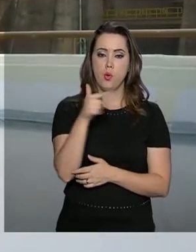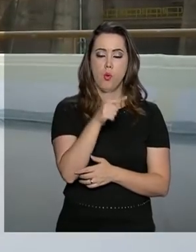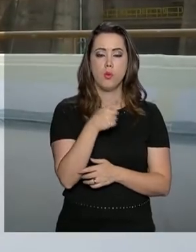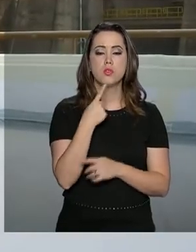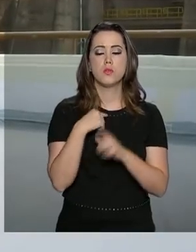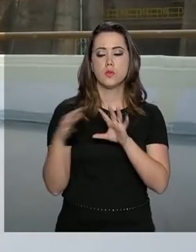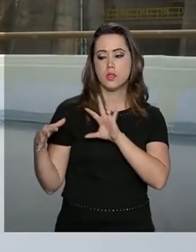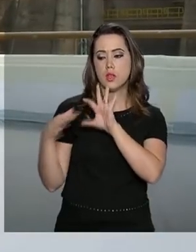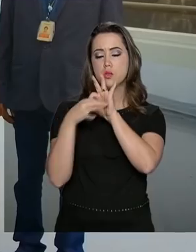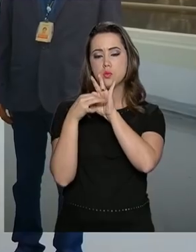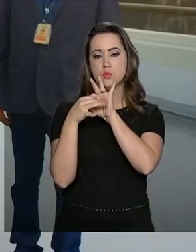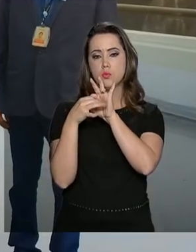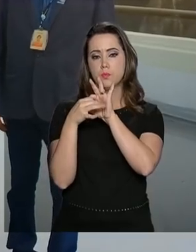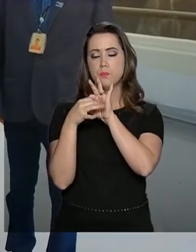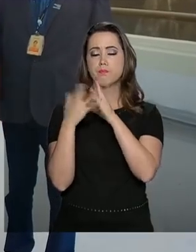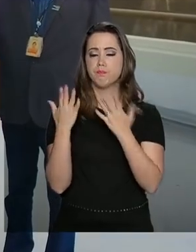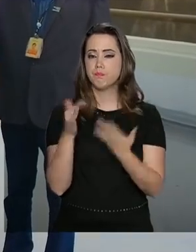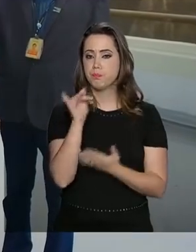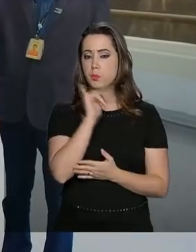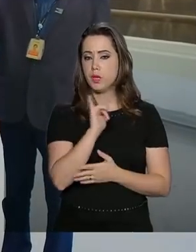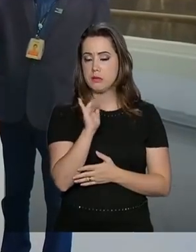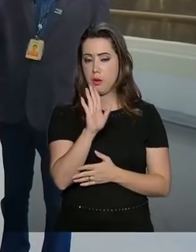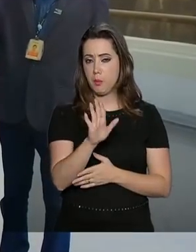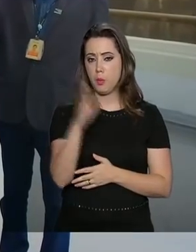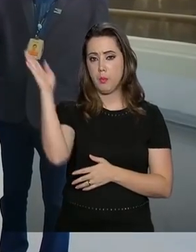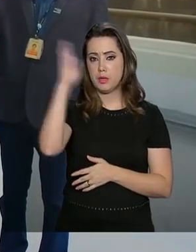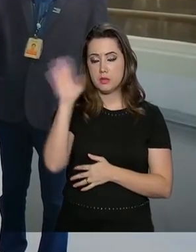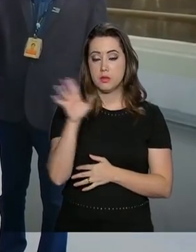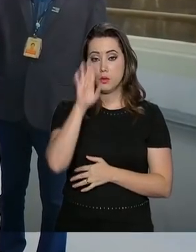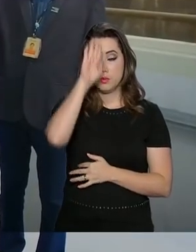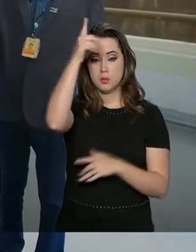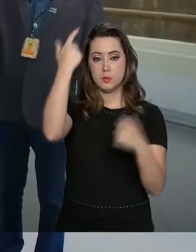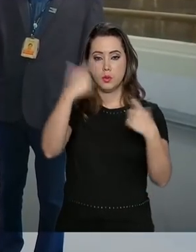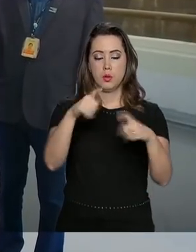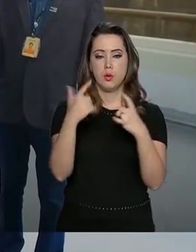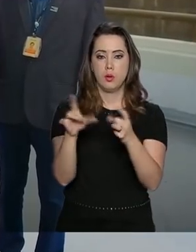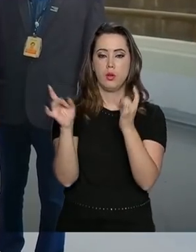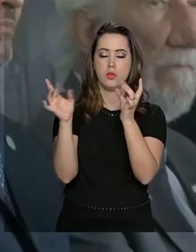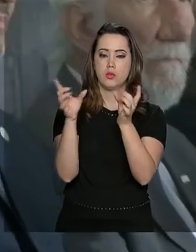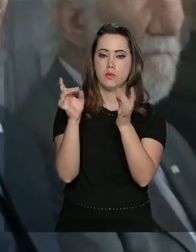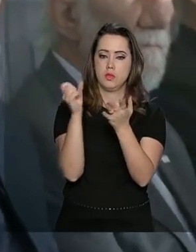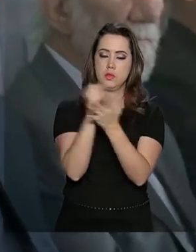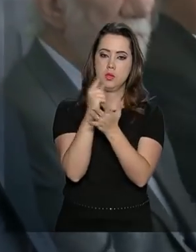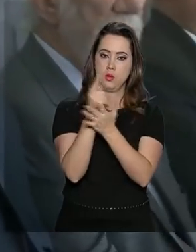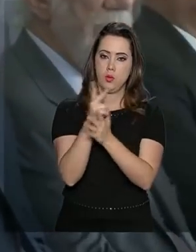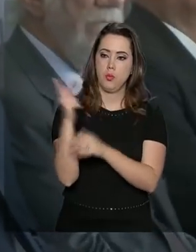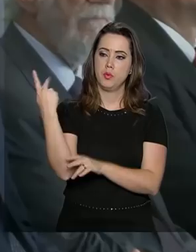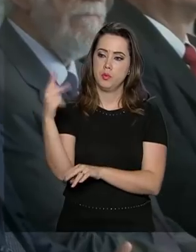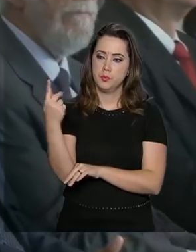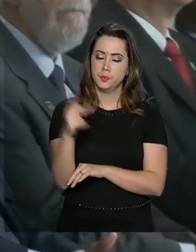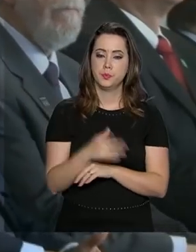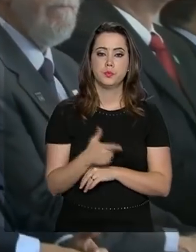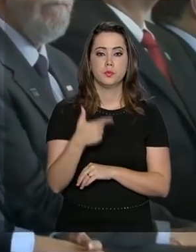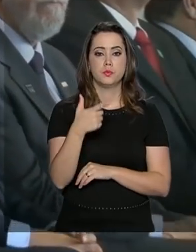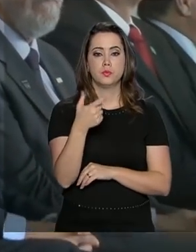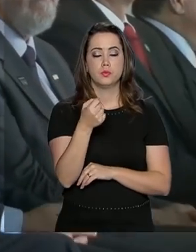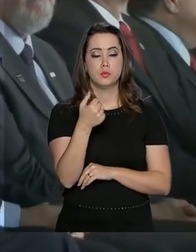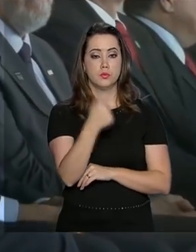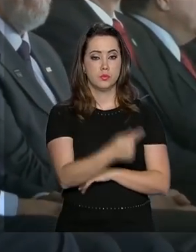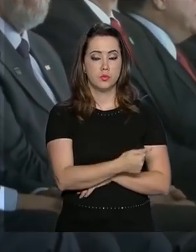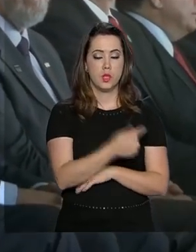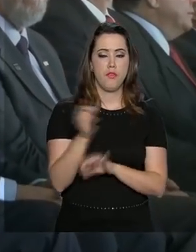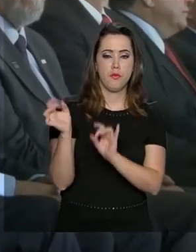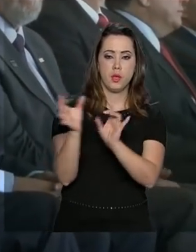interesses em comum. O Brasil é o principal parceiro comercial do país vizinho. Em 2017, o intercâmbio